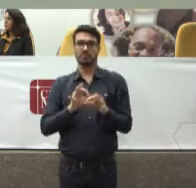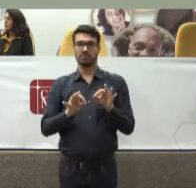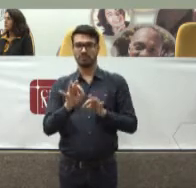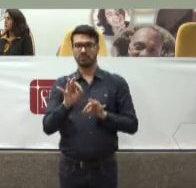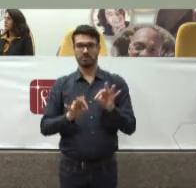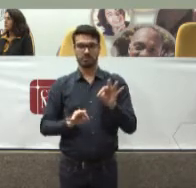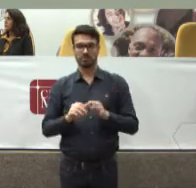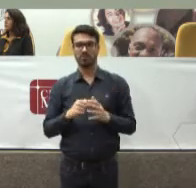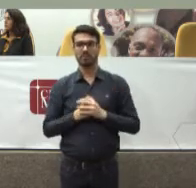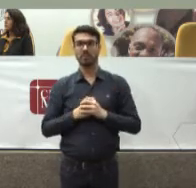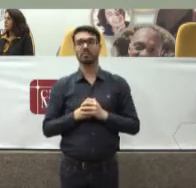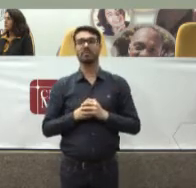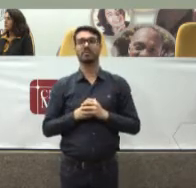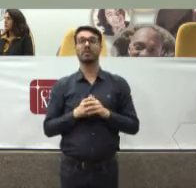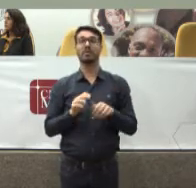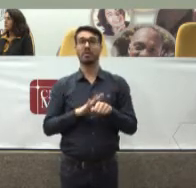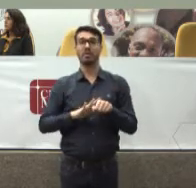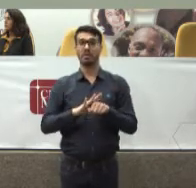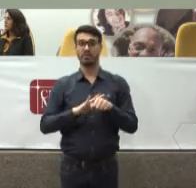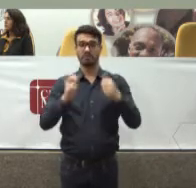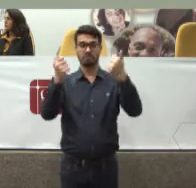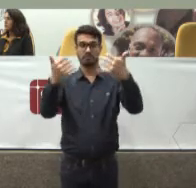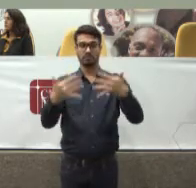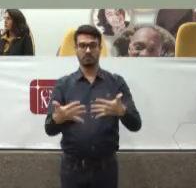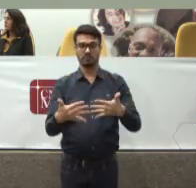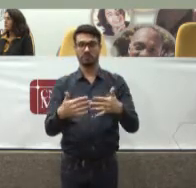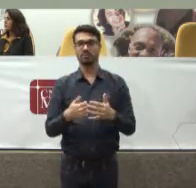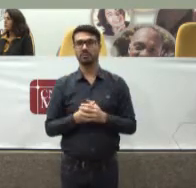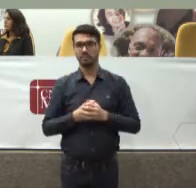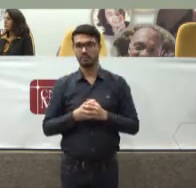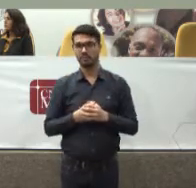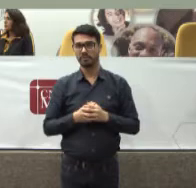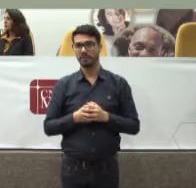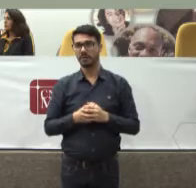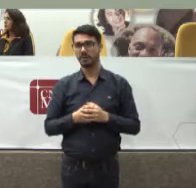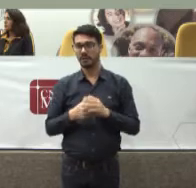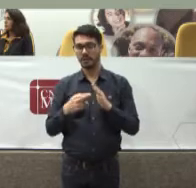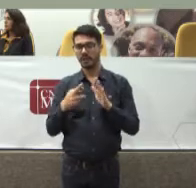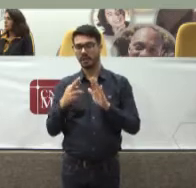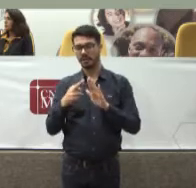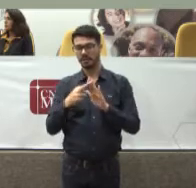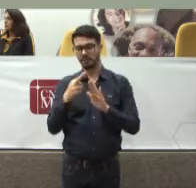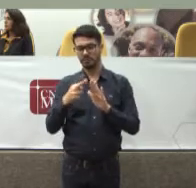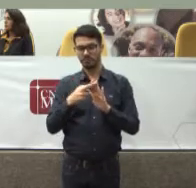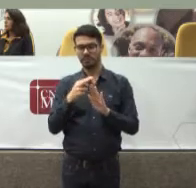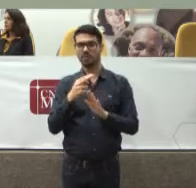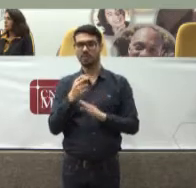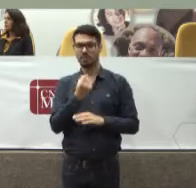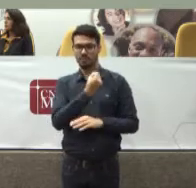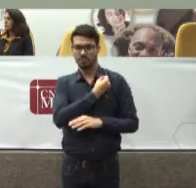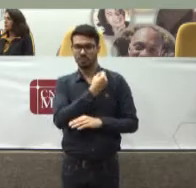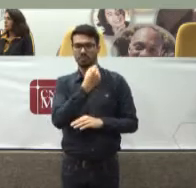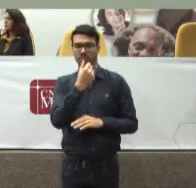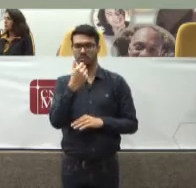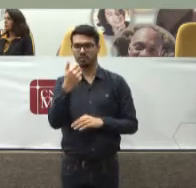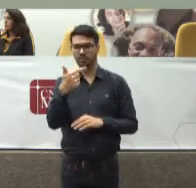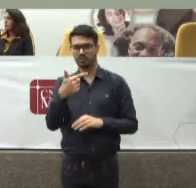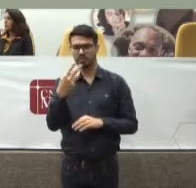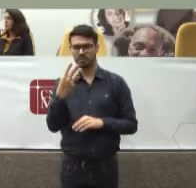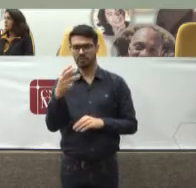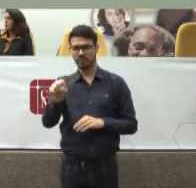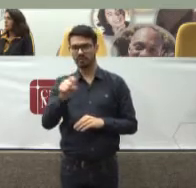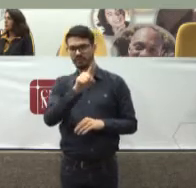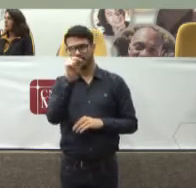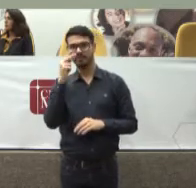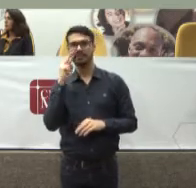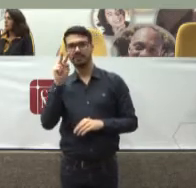Dizer aos senhores Que na resolução 238 E eu vi aqui A procuradora Geral da República